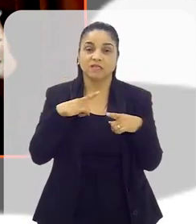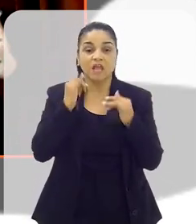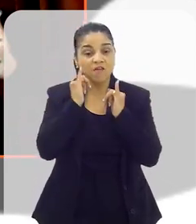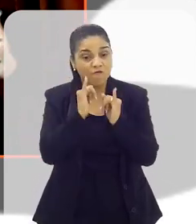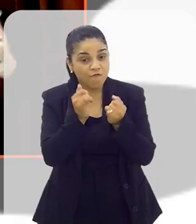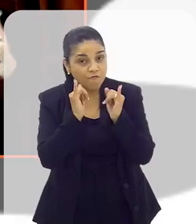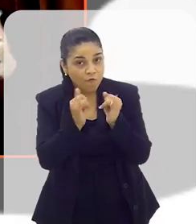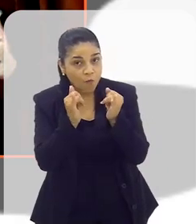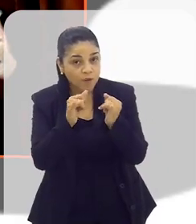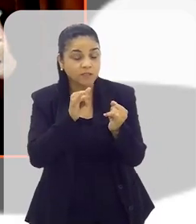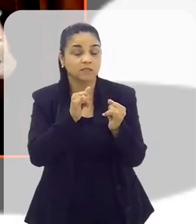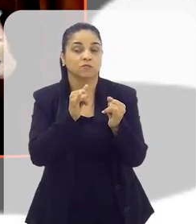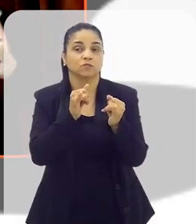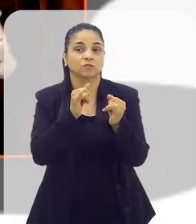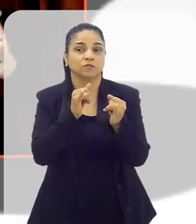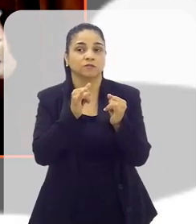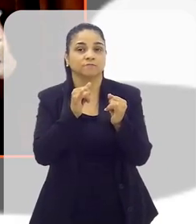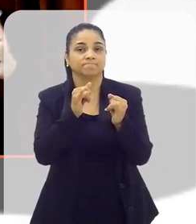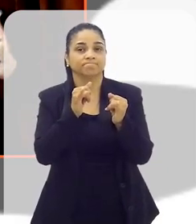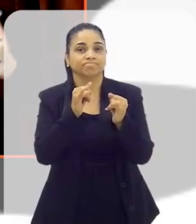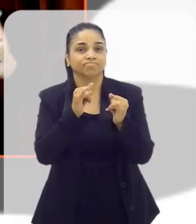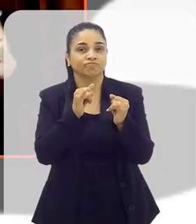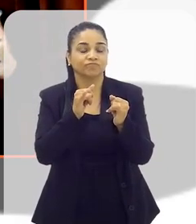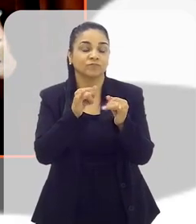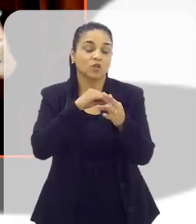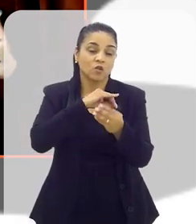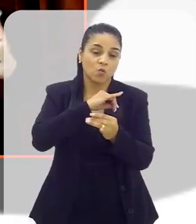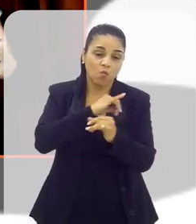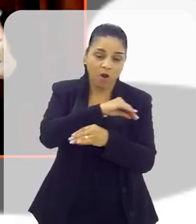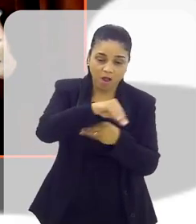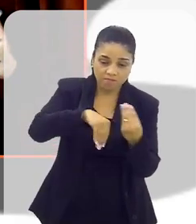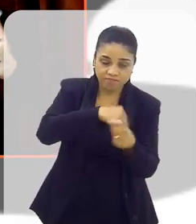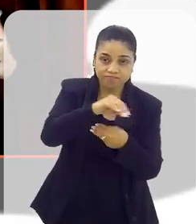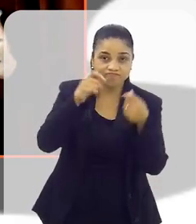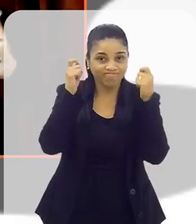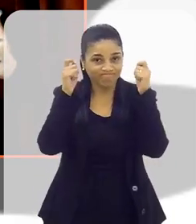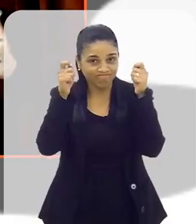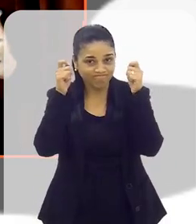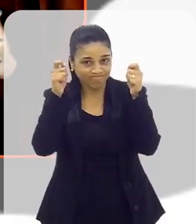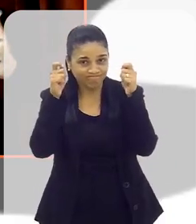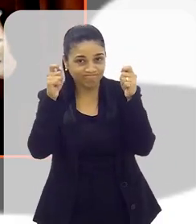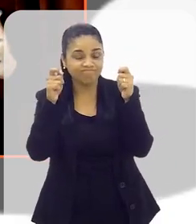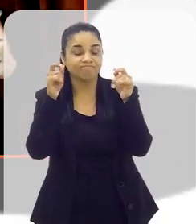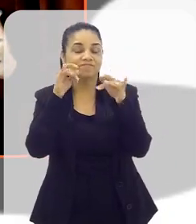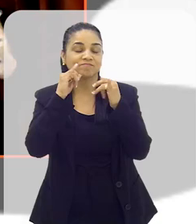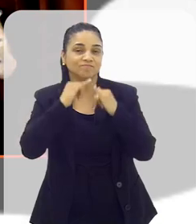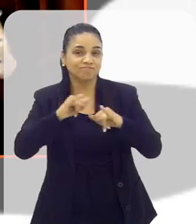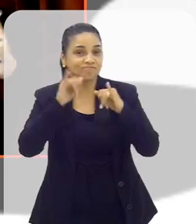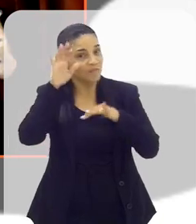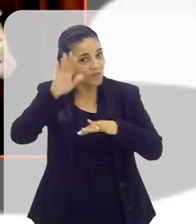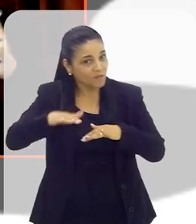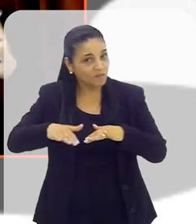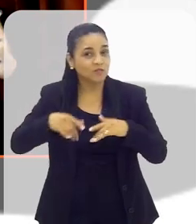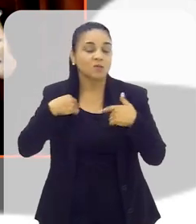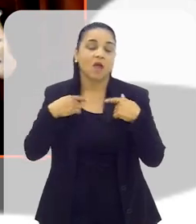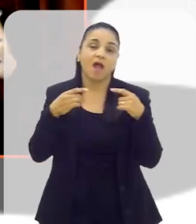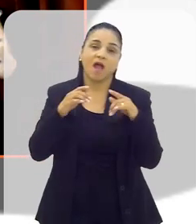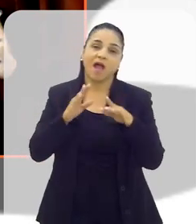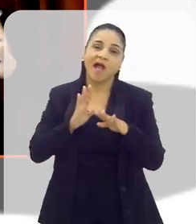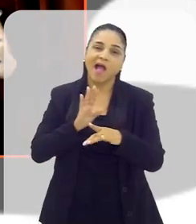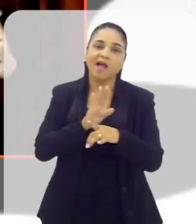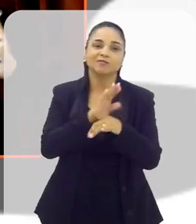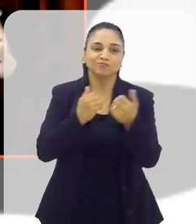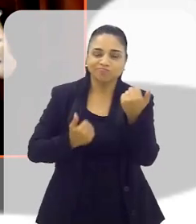Essas informações, se elas foram misturadas, na realidade, com as informações promocionais, ajudam, sem dúvida alguma,